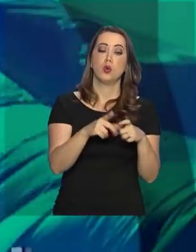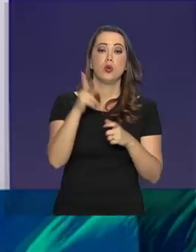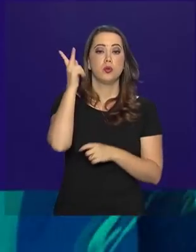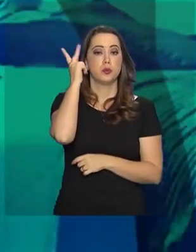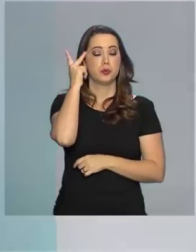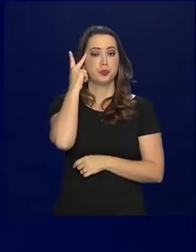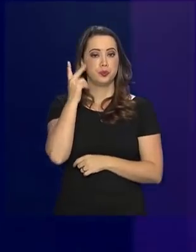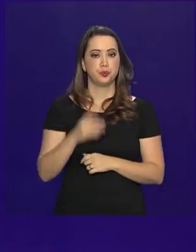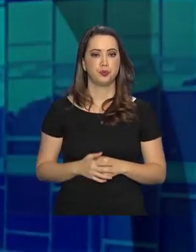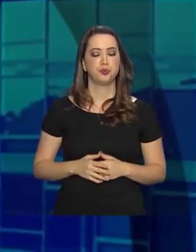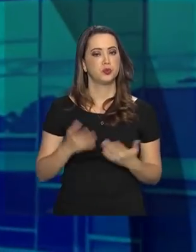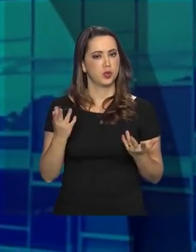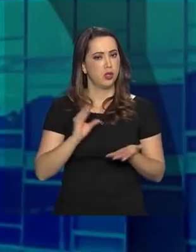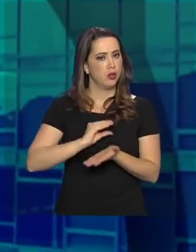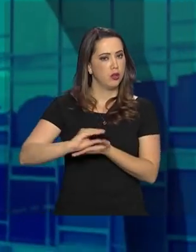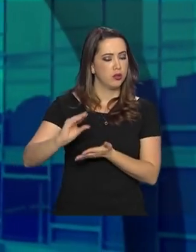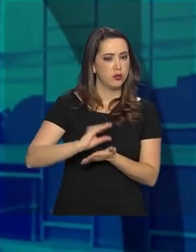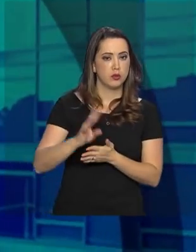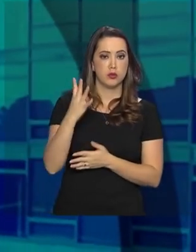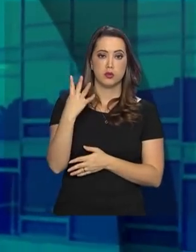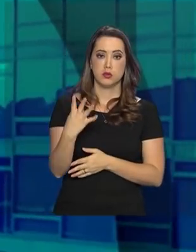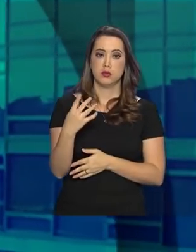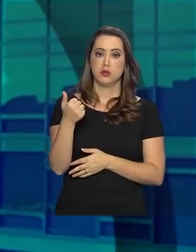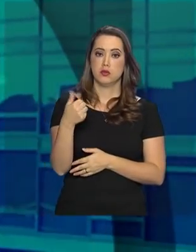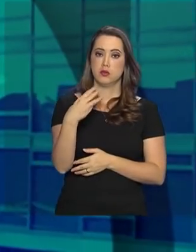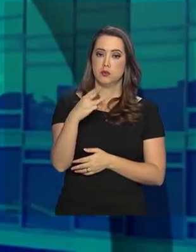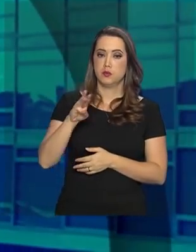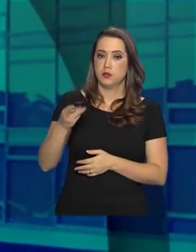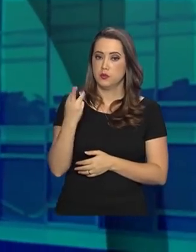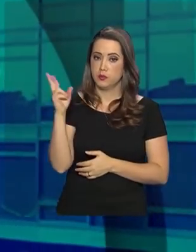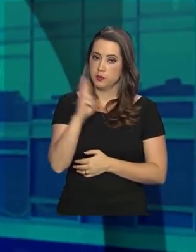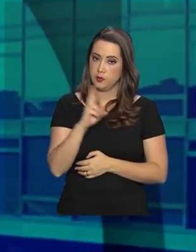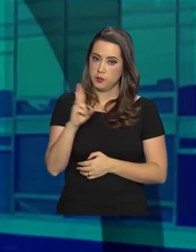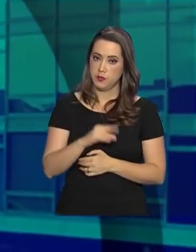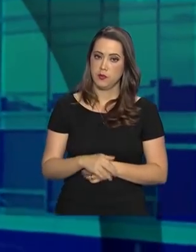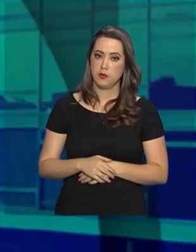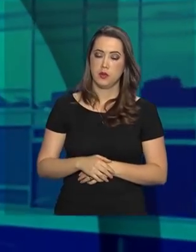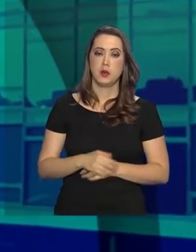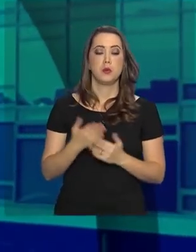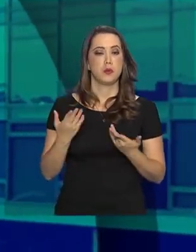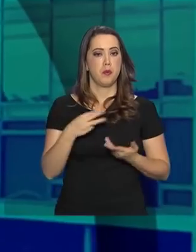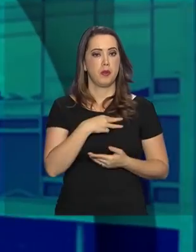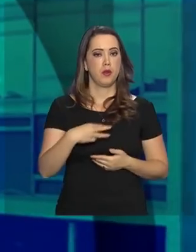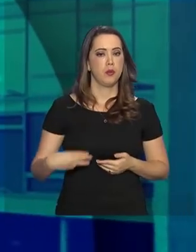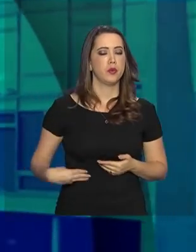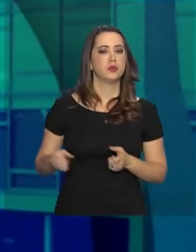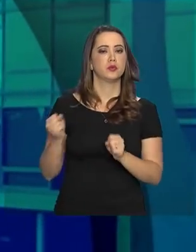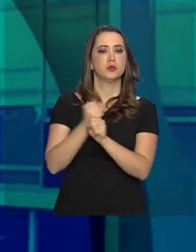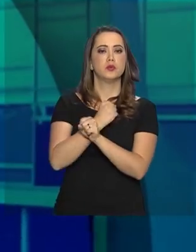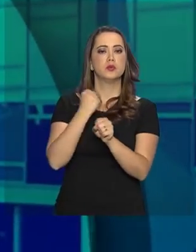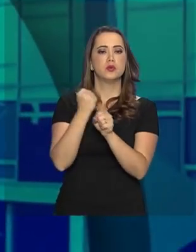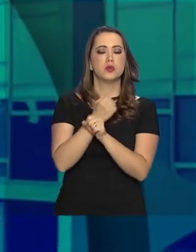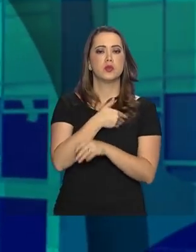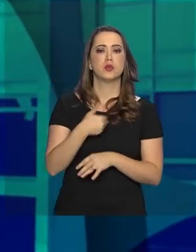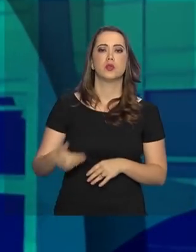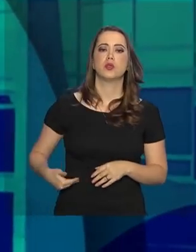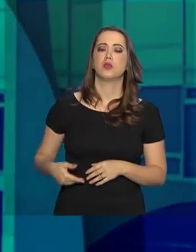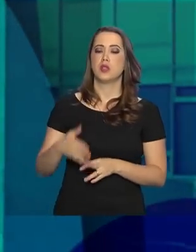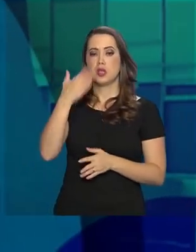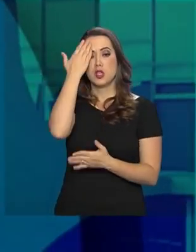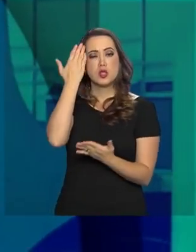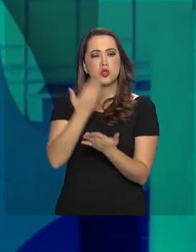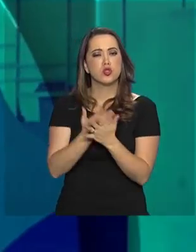Santos, São Paulo, com investimentos de 413 milhões de reais. Para o ministro da Infraestrutura, o governo